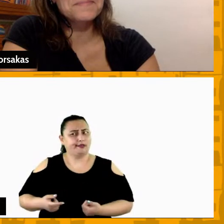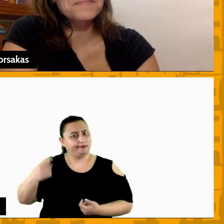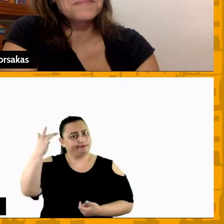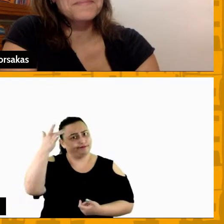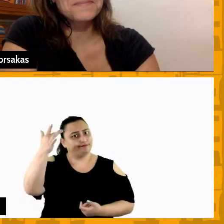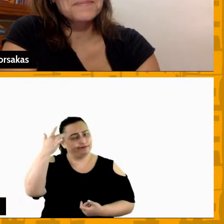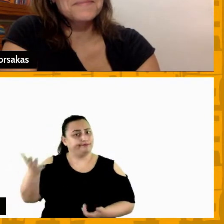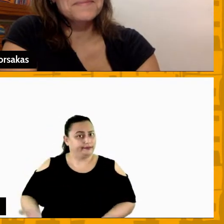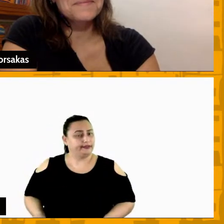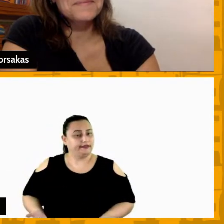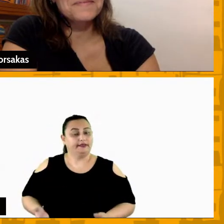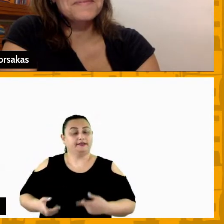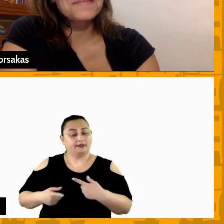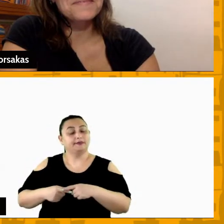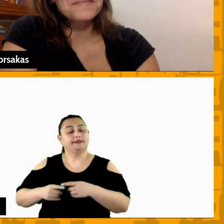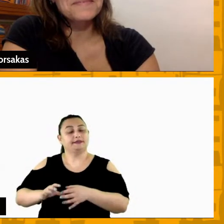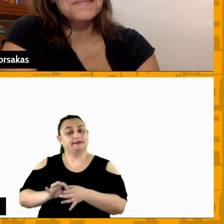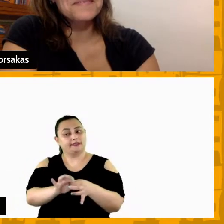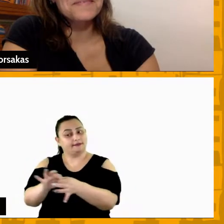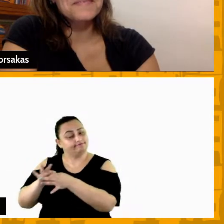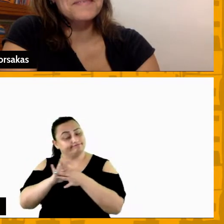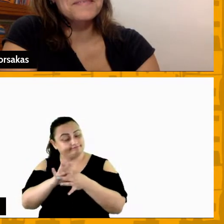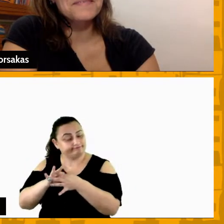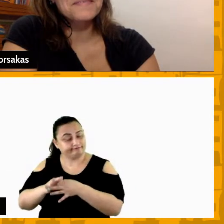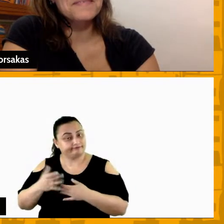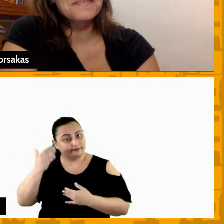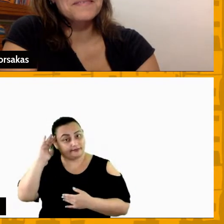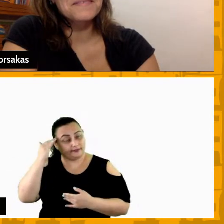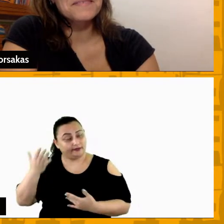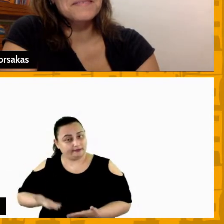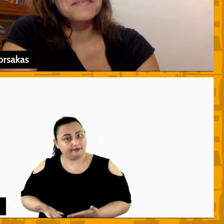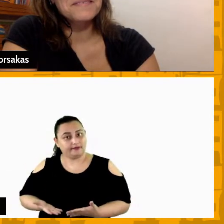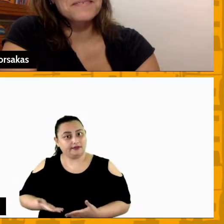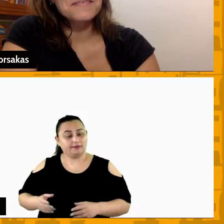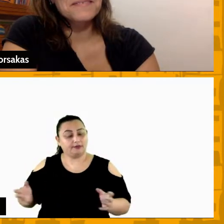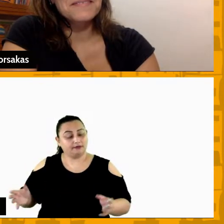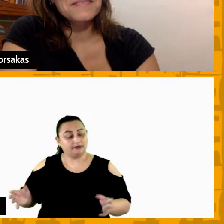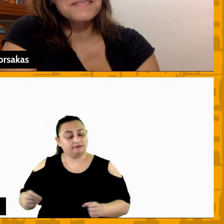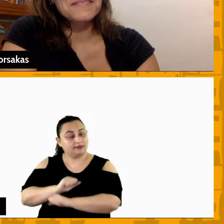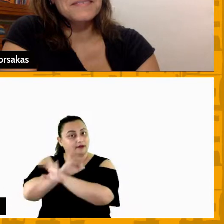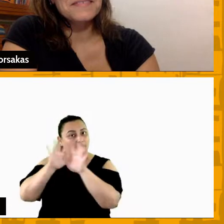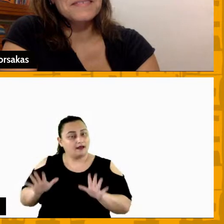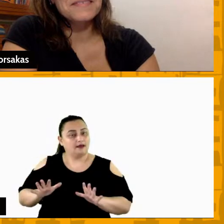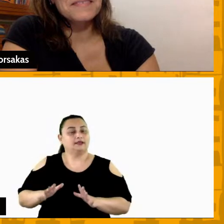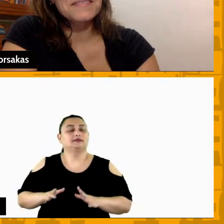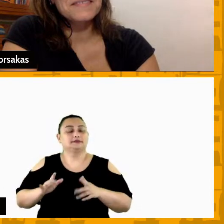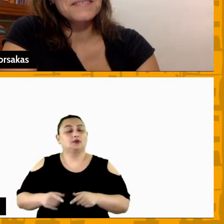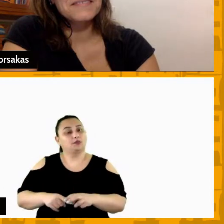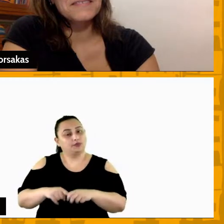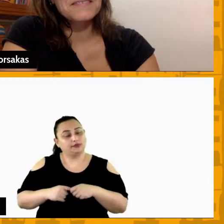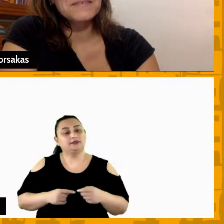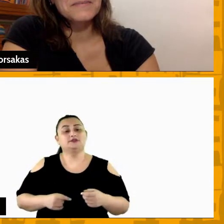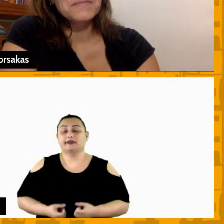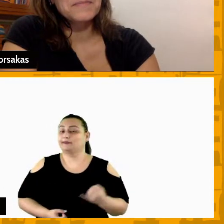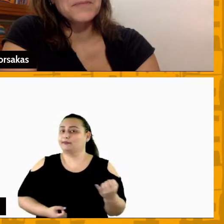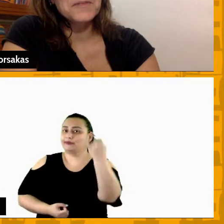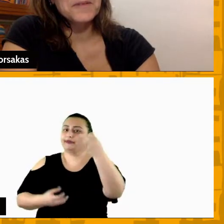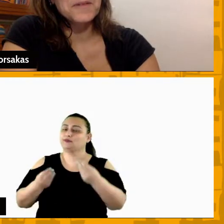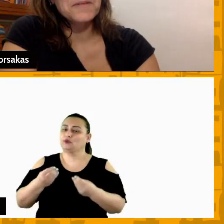ser bem dosada para que fique bem mas o atleta é fundamental